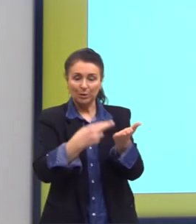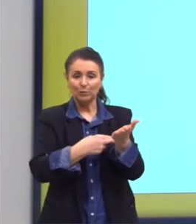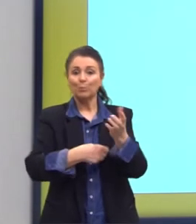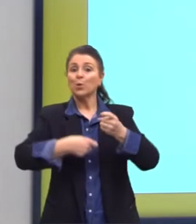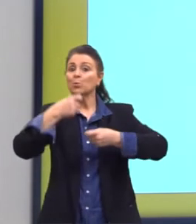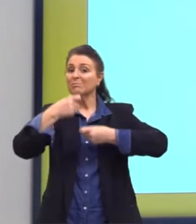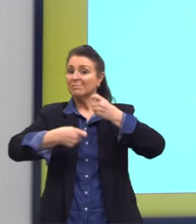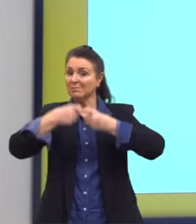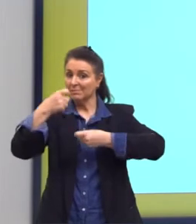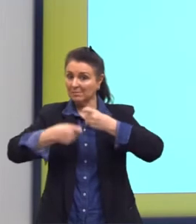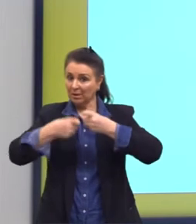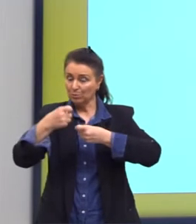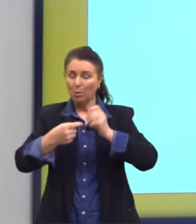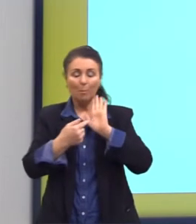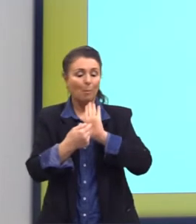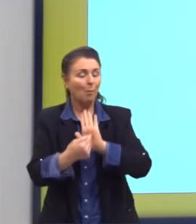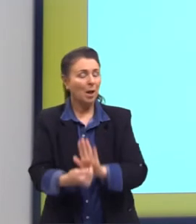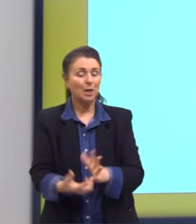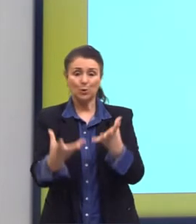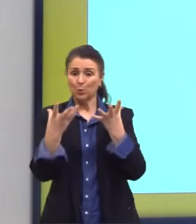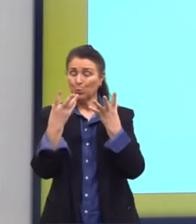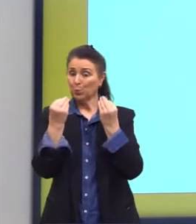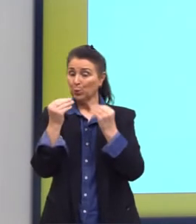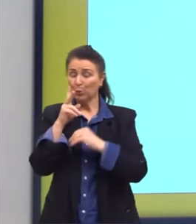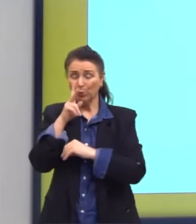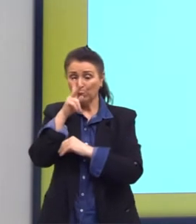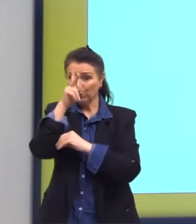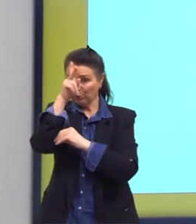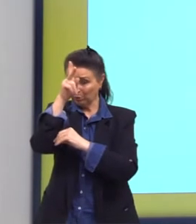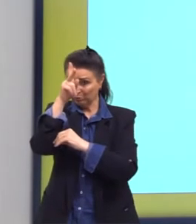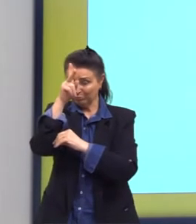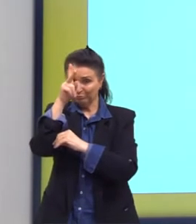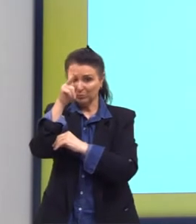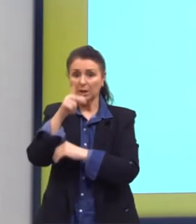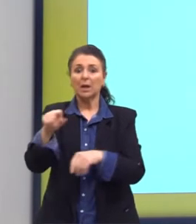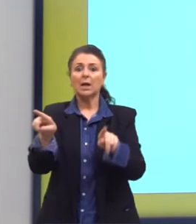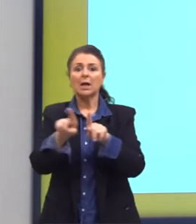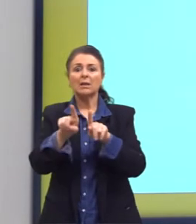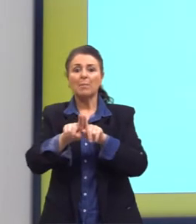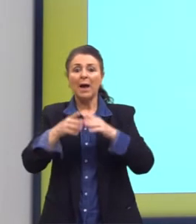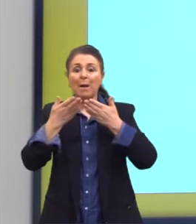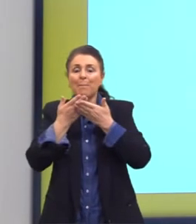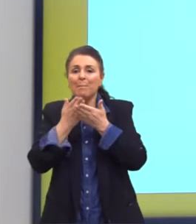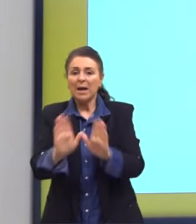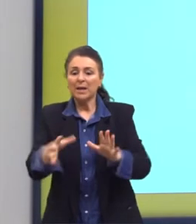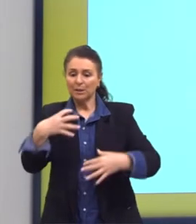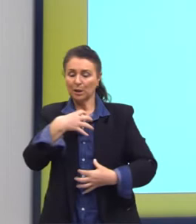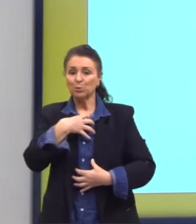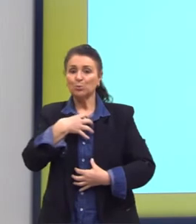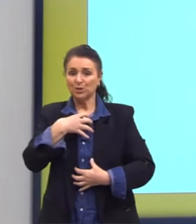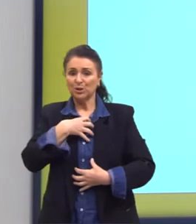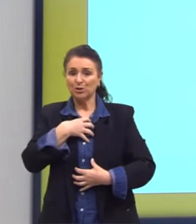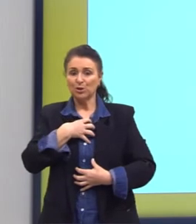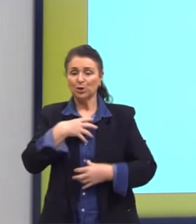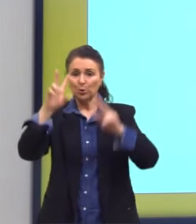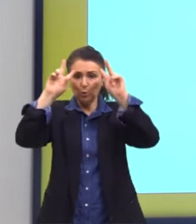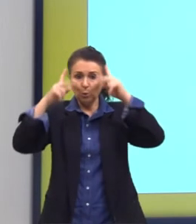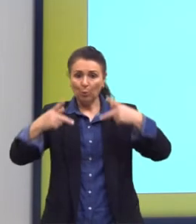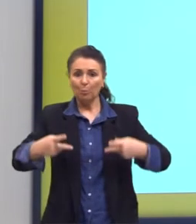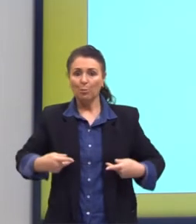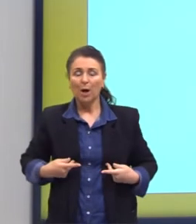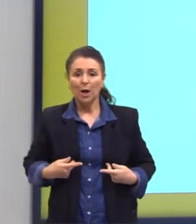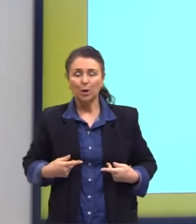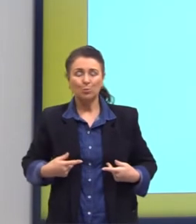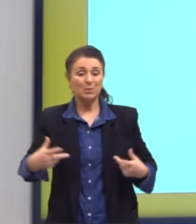é um tema recorrente, também uma premissa naturalista. Animalizadas e hipersexualizadas, as personagens